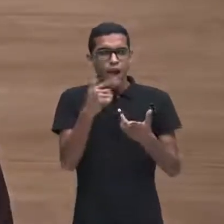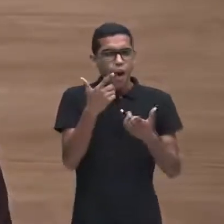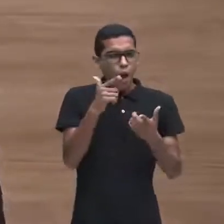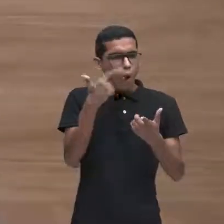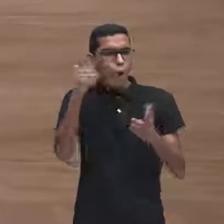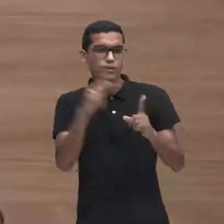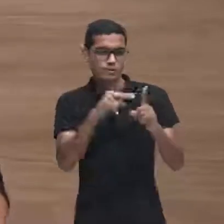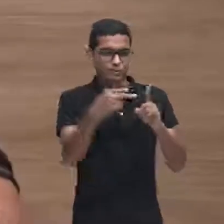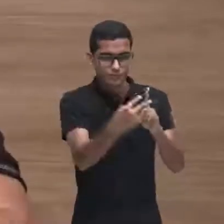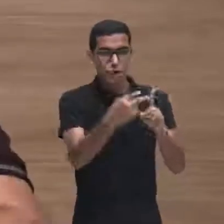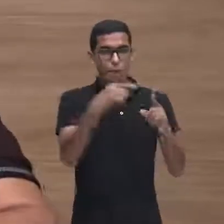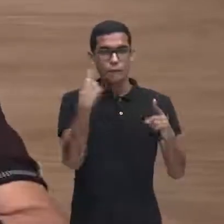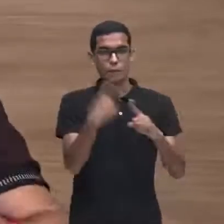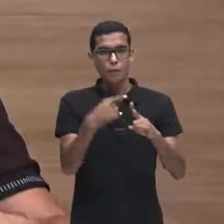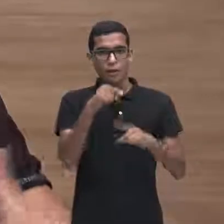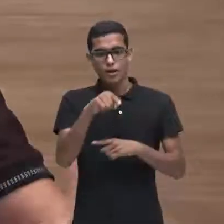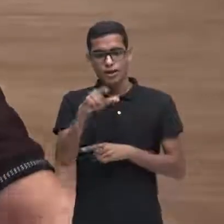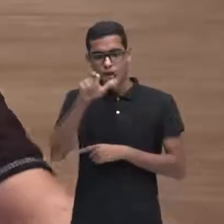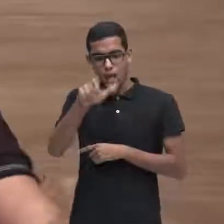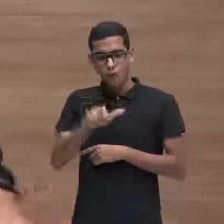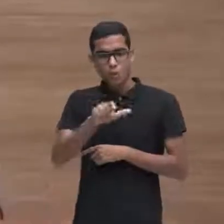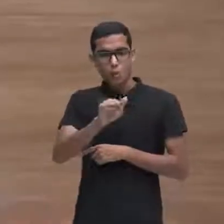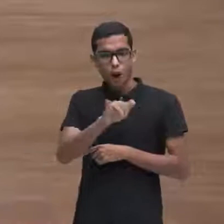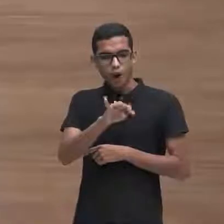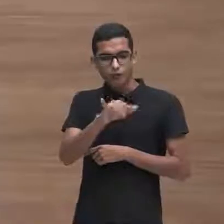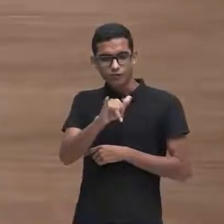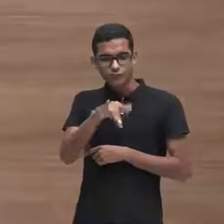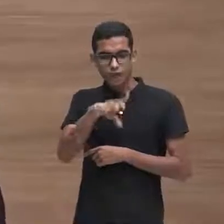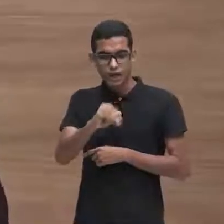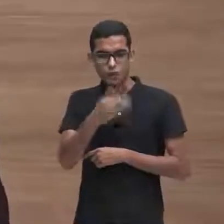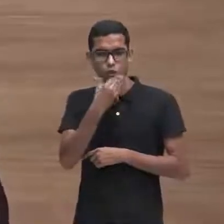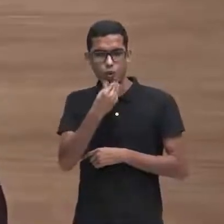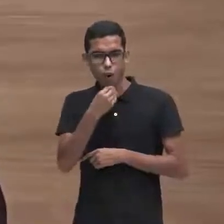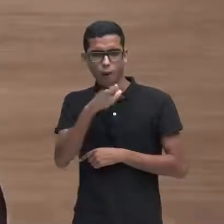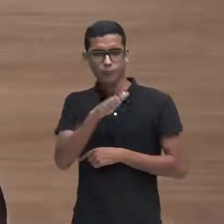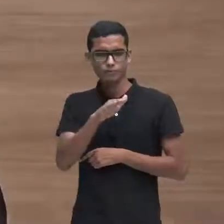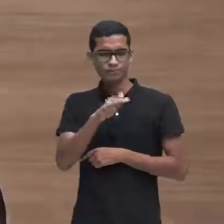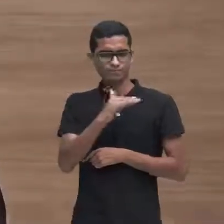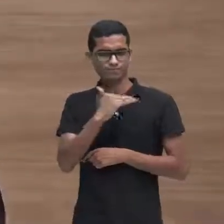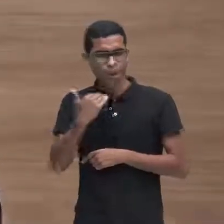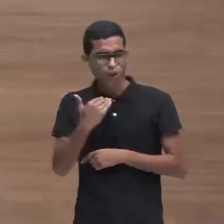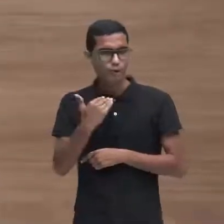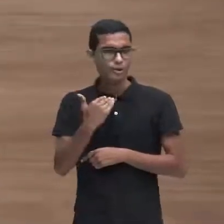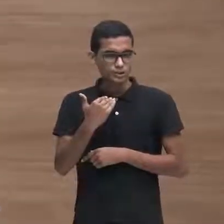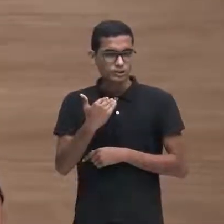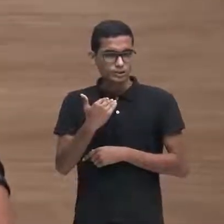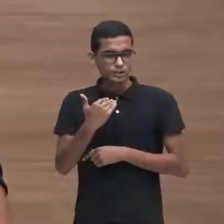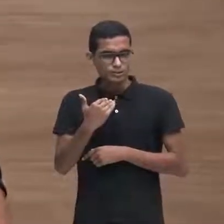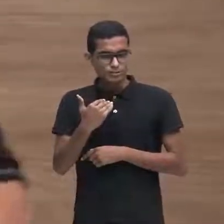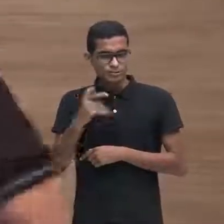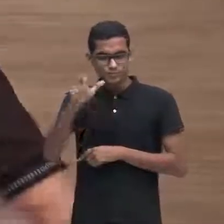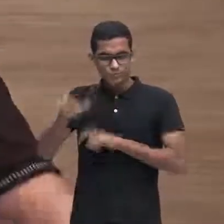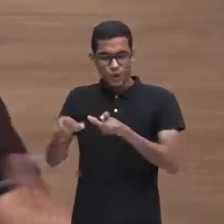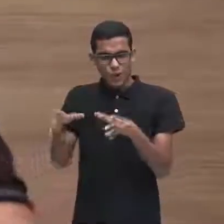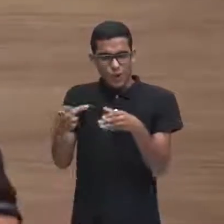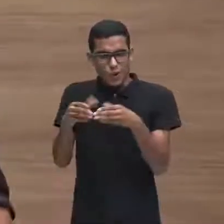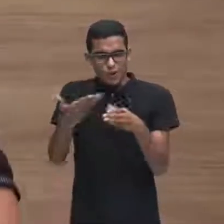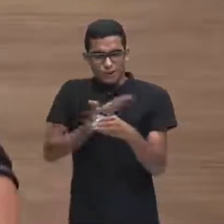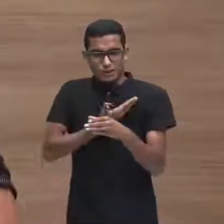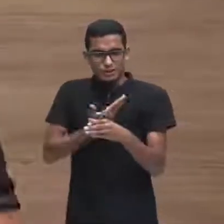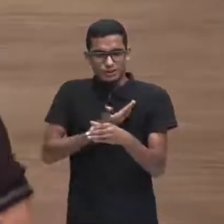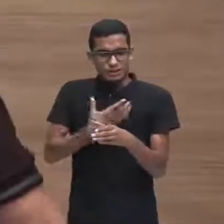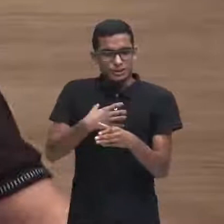Alfredo foi uma questão muito difícil na vida do grupo mas o grupo